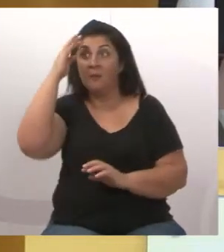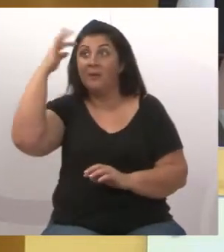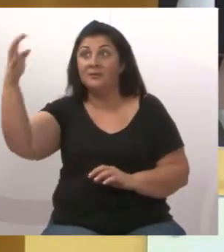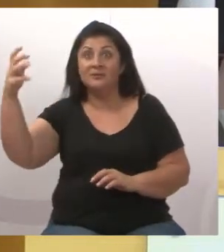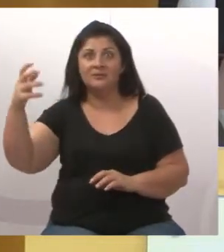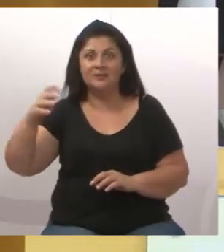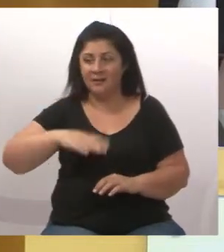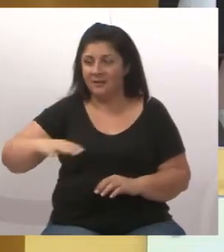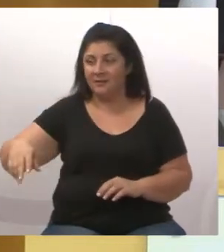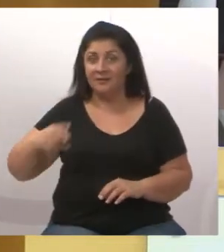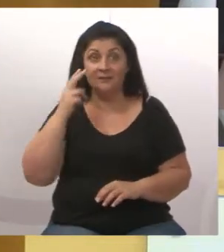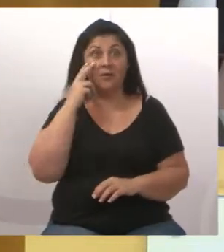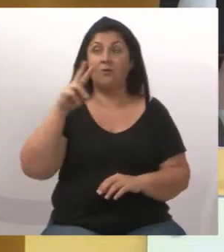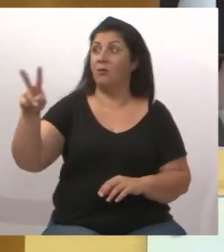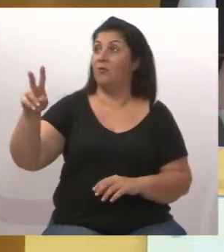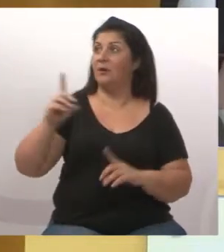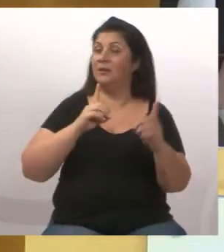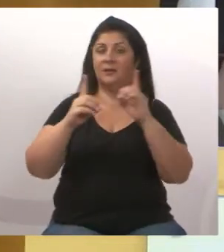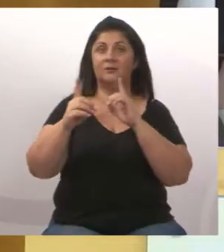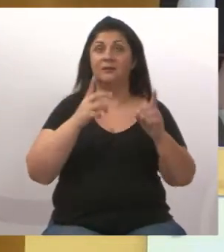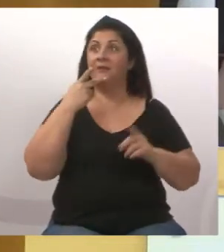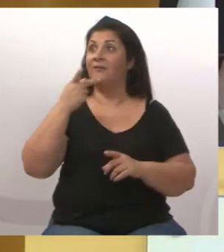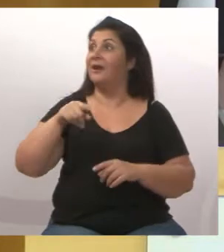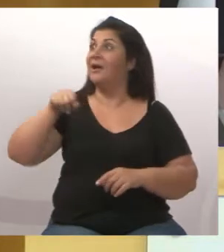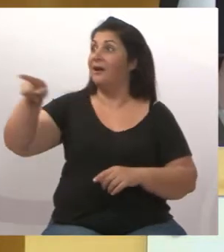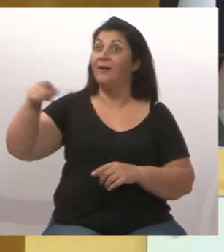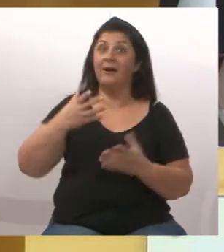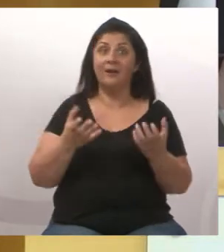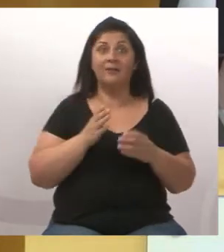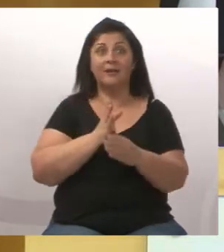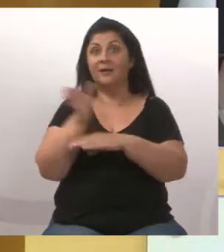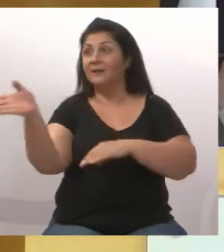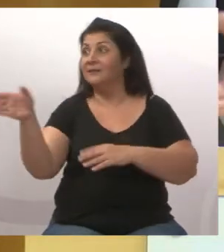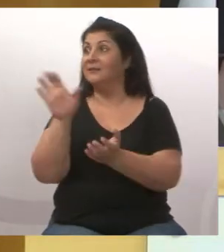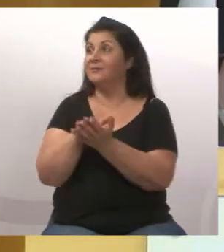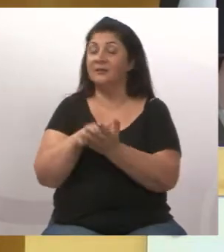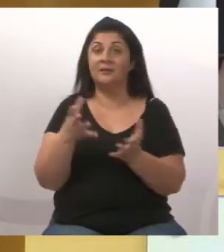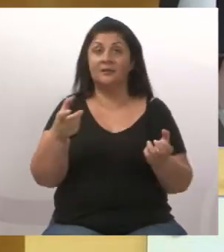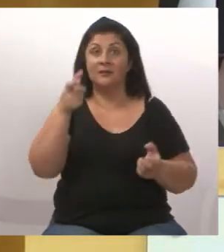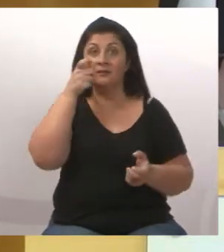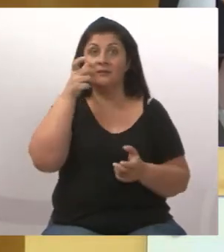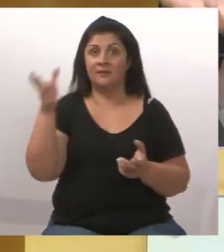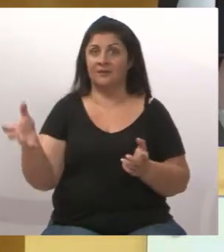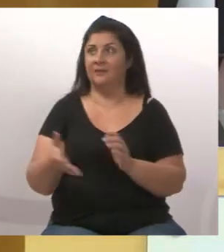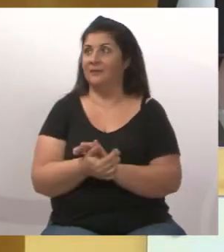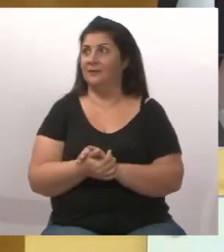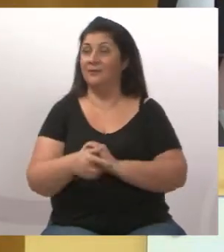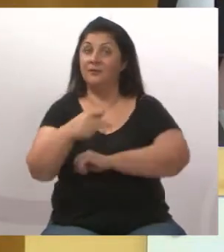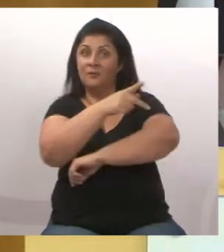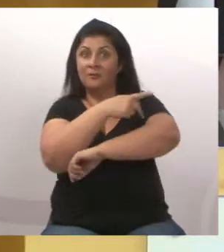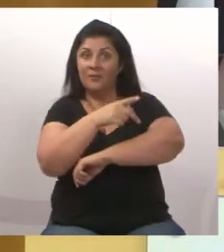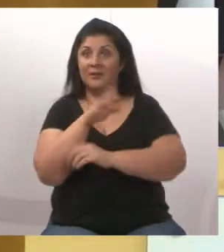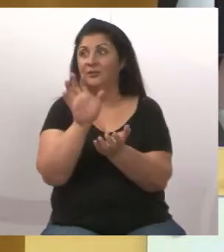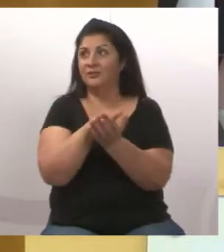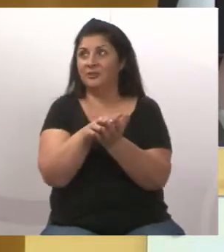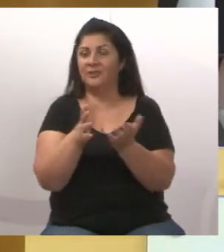passando pela rodovia Presidente Dutra e dizendo, olha, eu vou entrar em Jacareí, eu quero ver o parque de Jacaré.